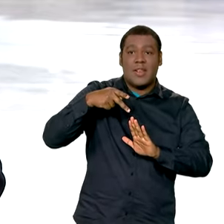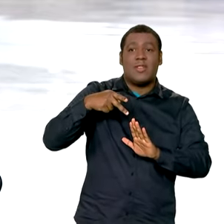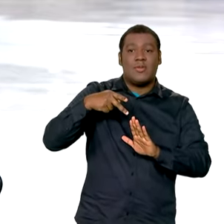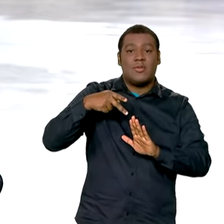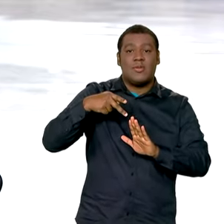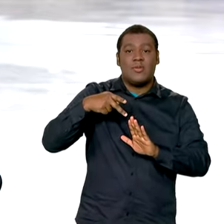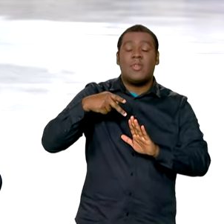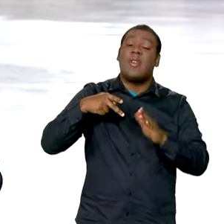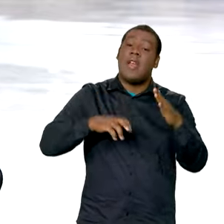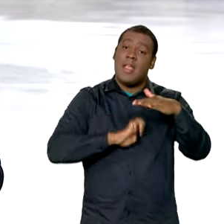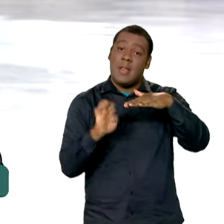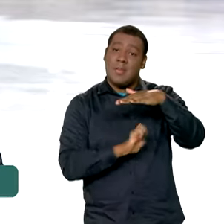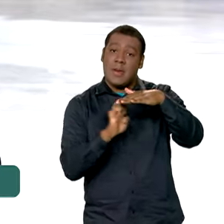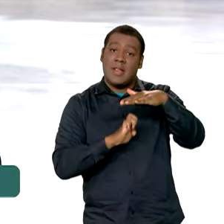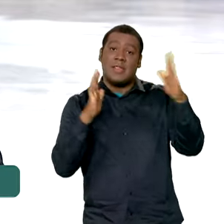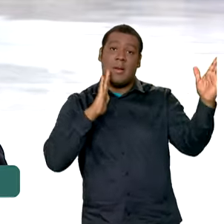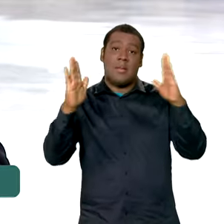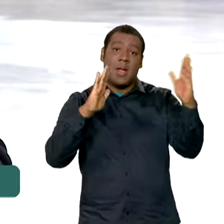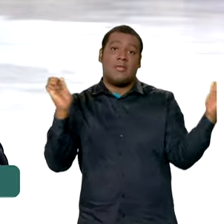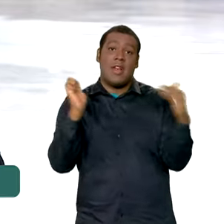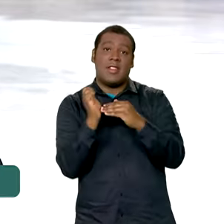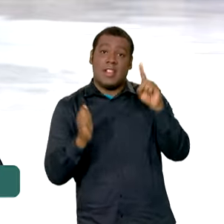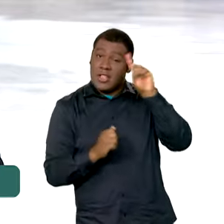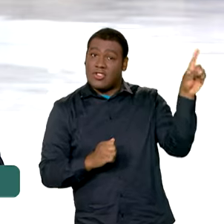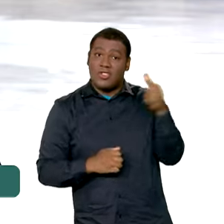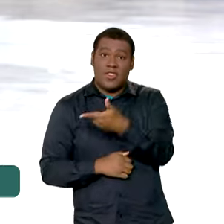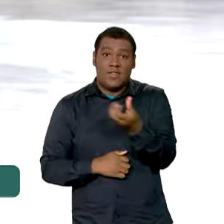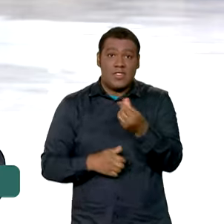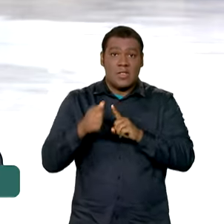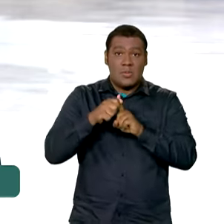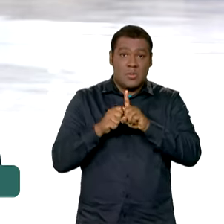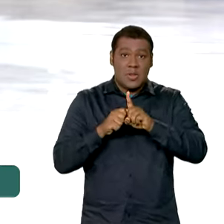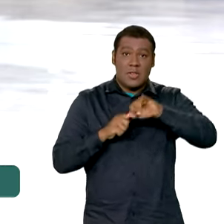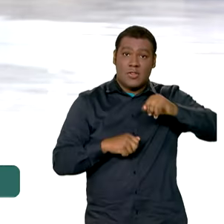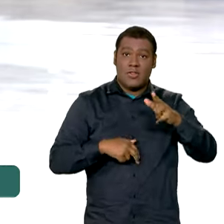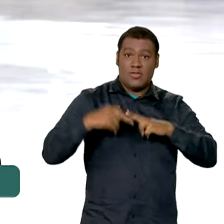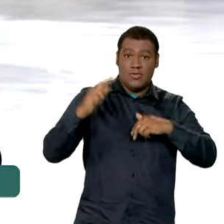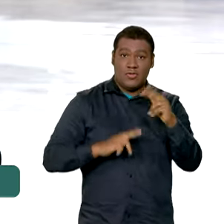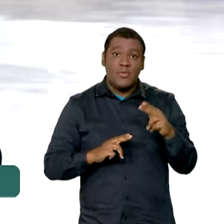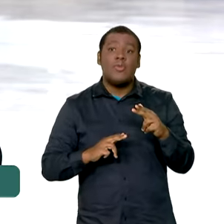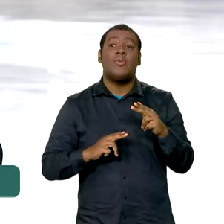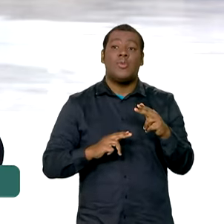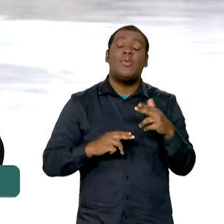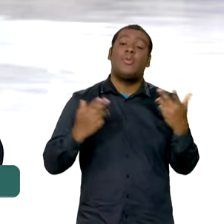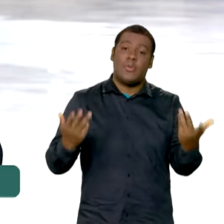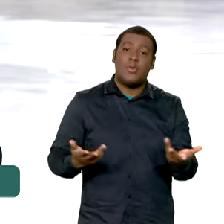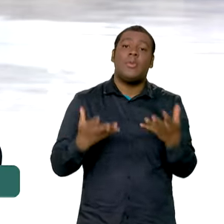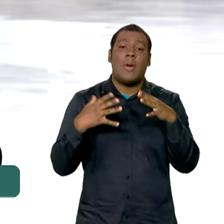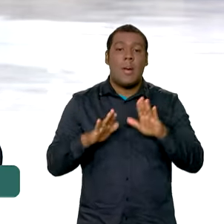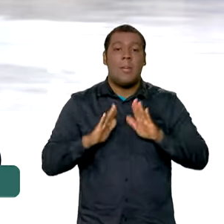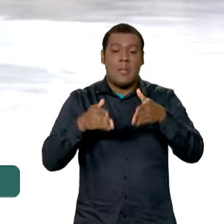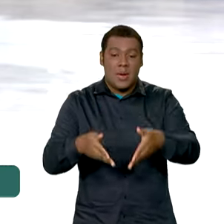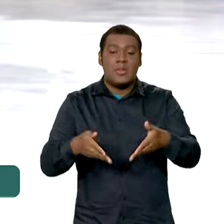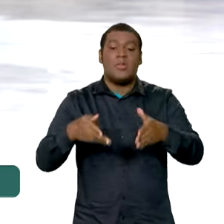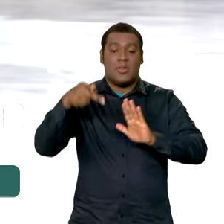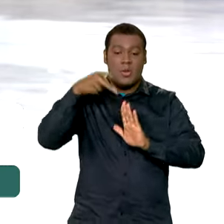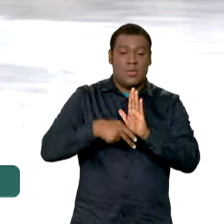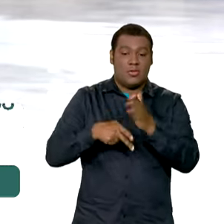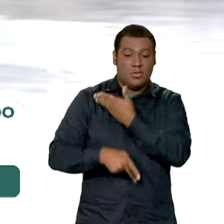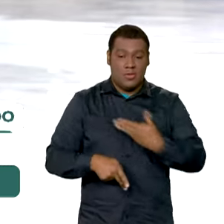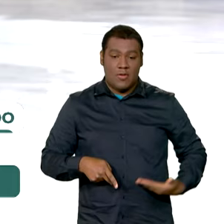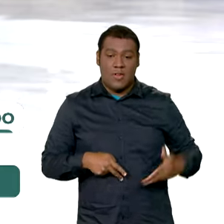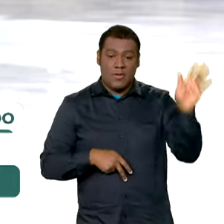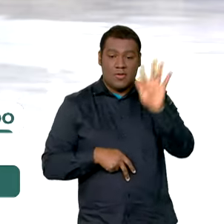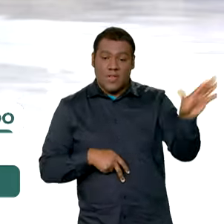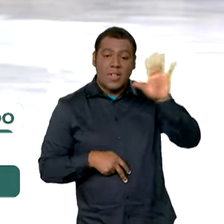empresas têm até o dia 26 de junho para demonstrar interesse de participar desse projeto do governo federal. Os empregados que trabalham nessas